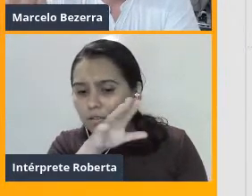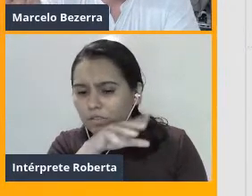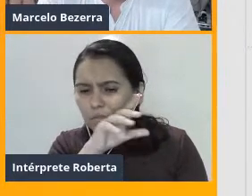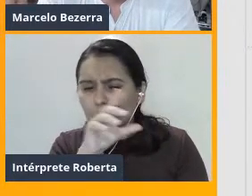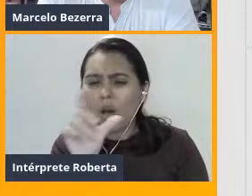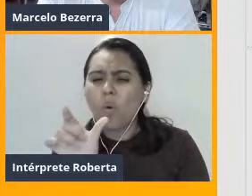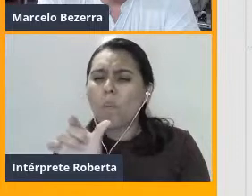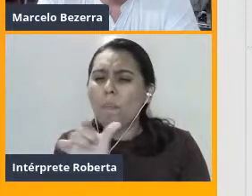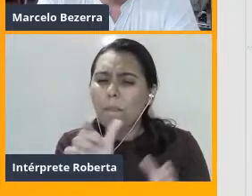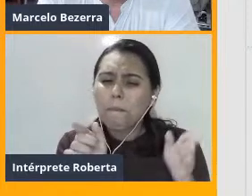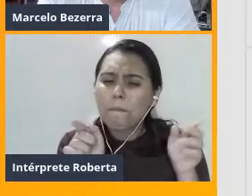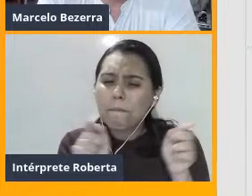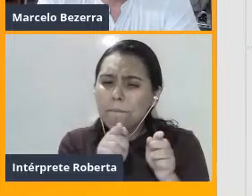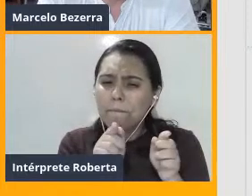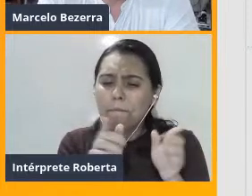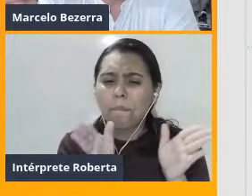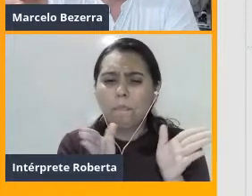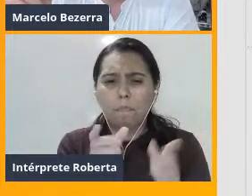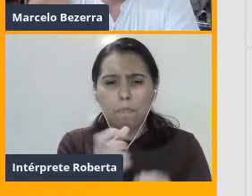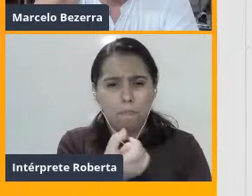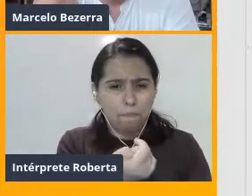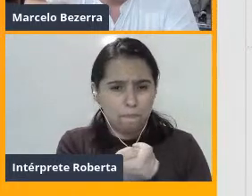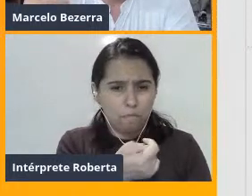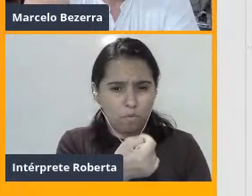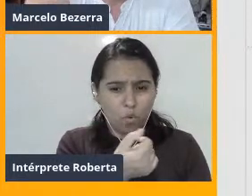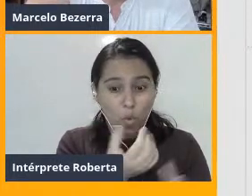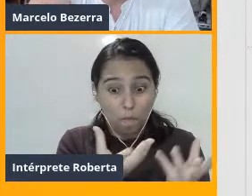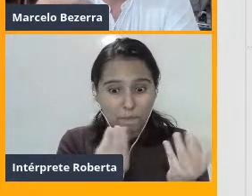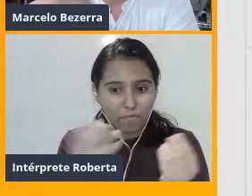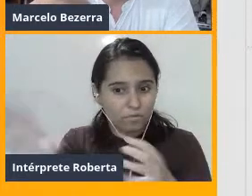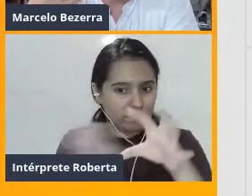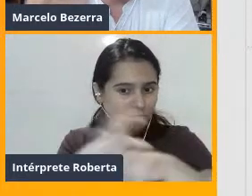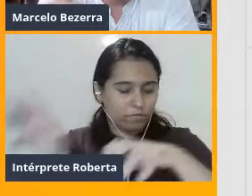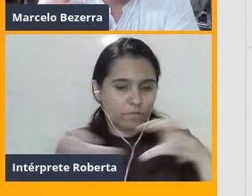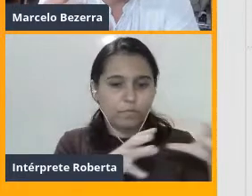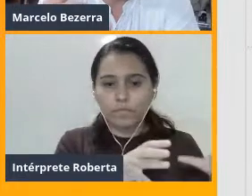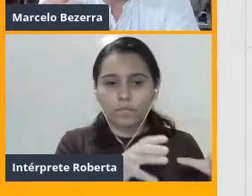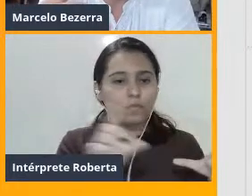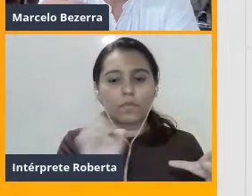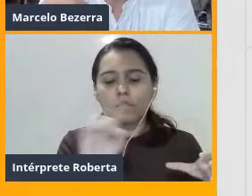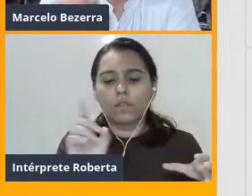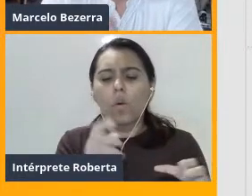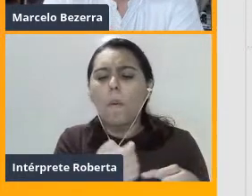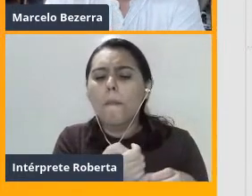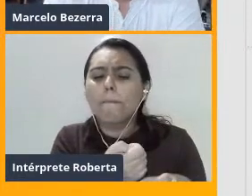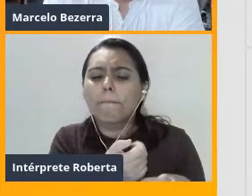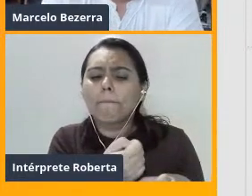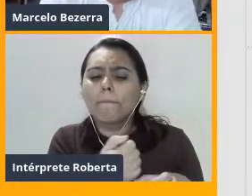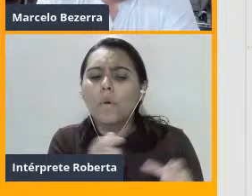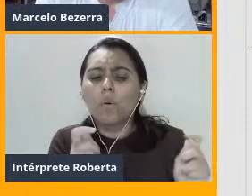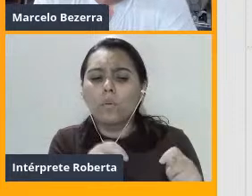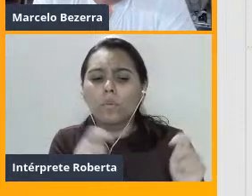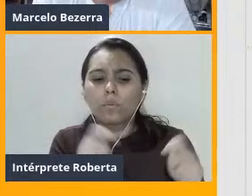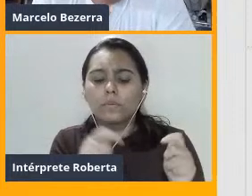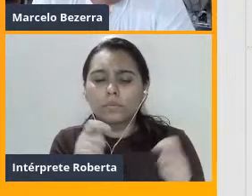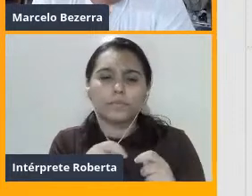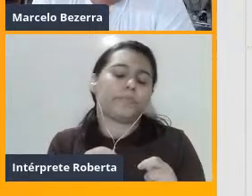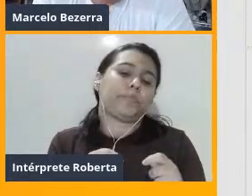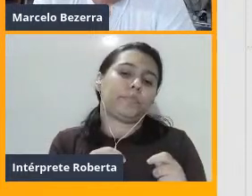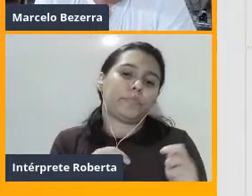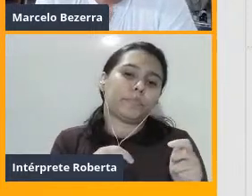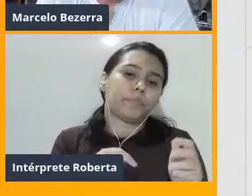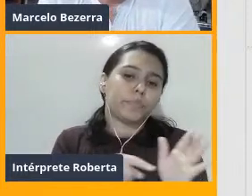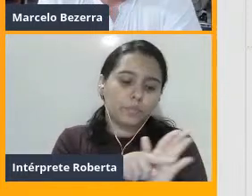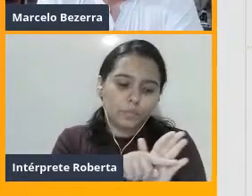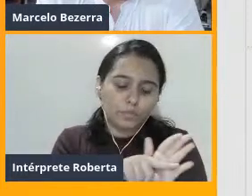alcançar um determinado objetivo de forma excelente, de forma bacana, né? Então,